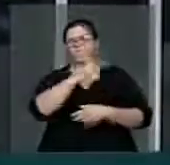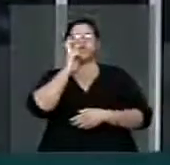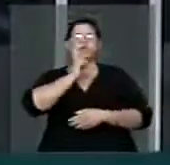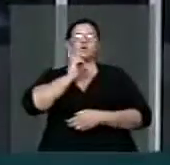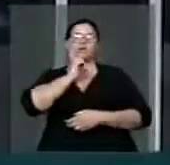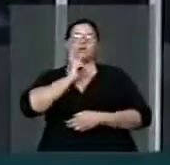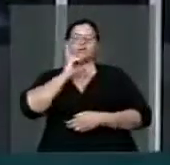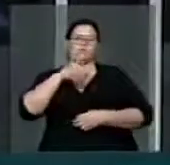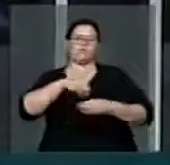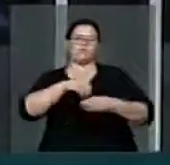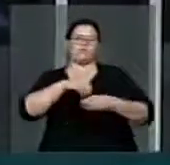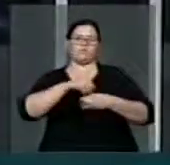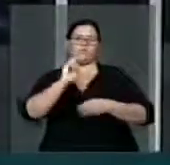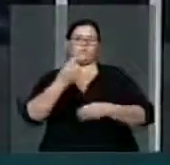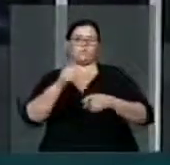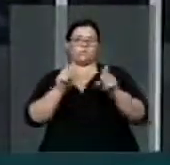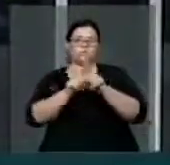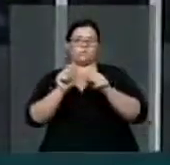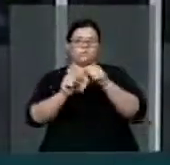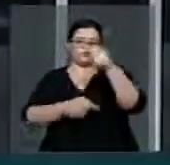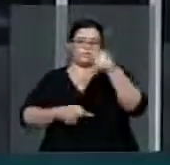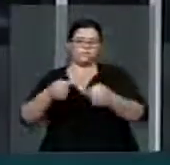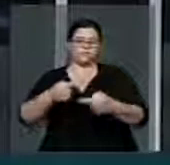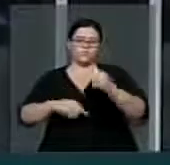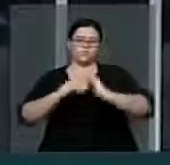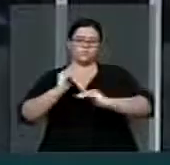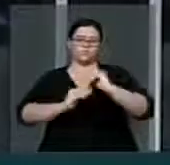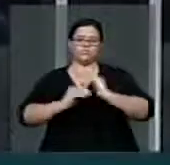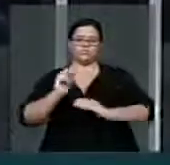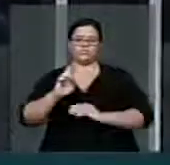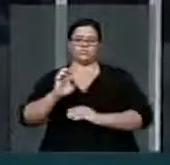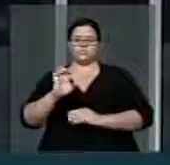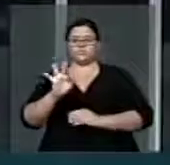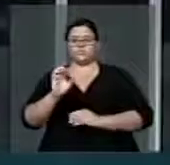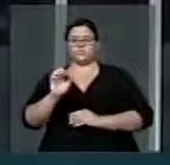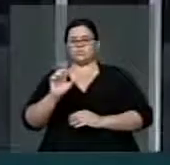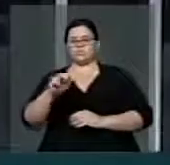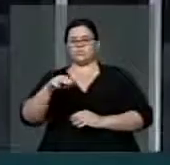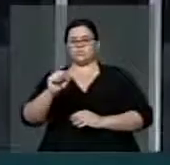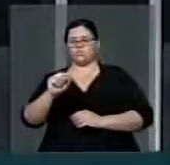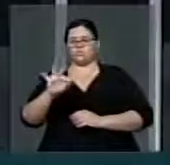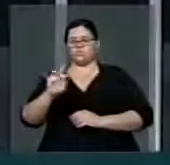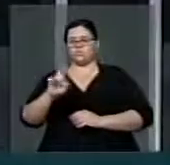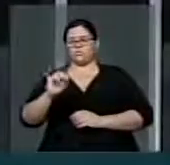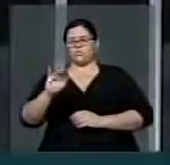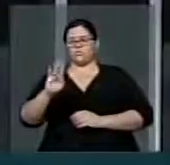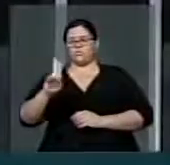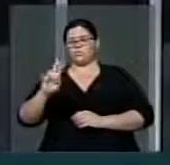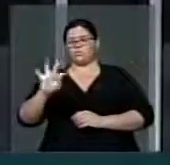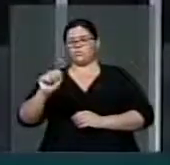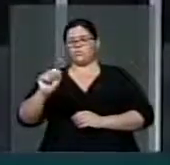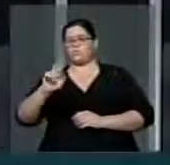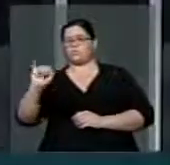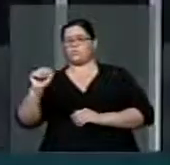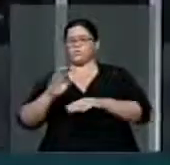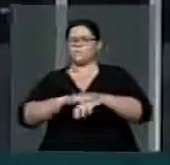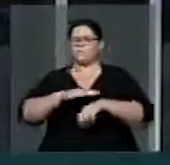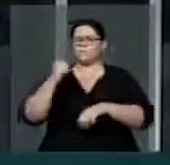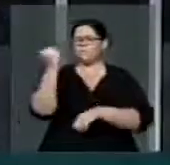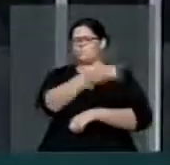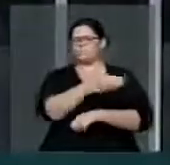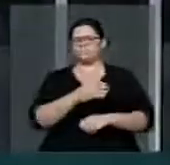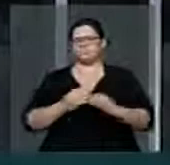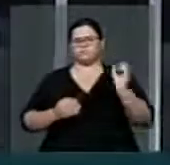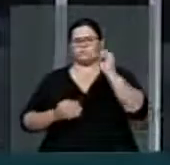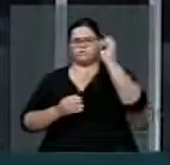em você fazer uma discussão da reforma tributária mais importante do que esta lei. 410